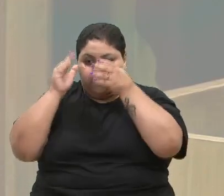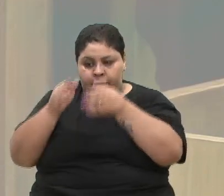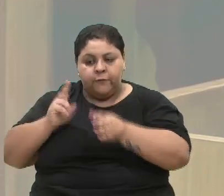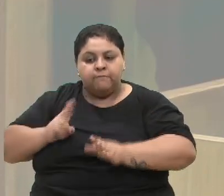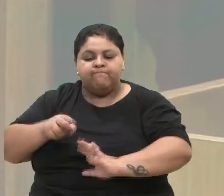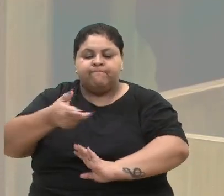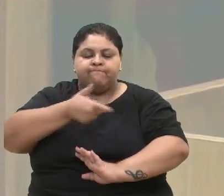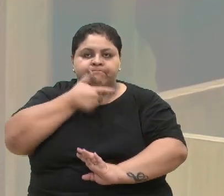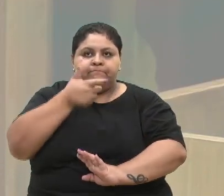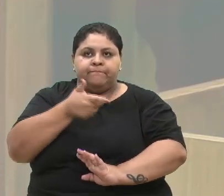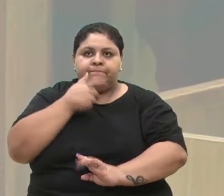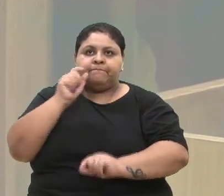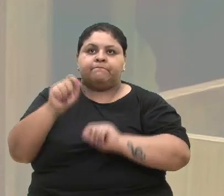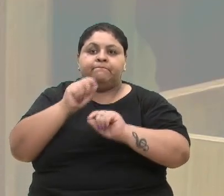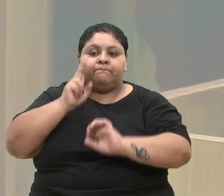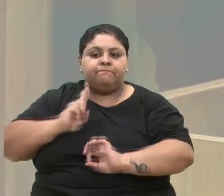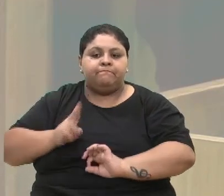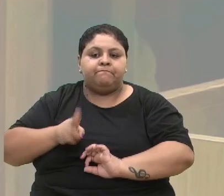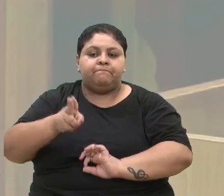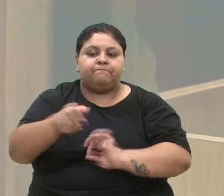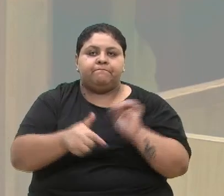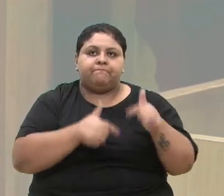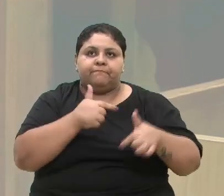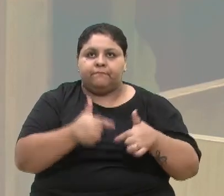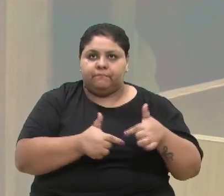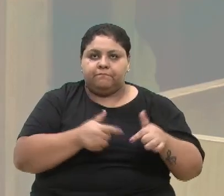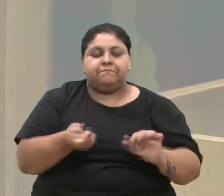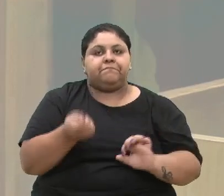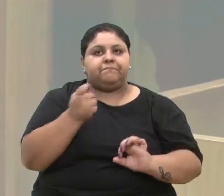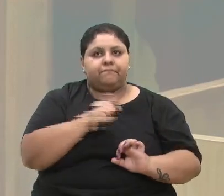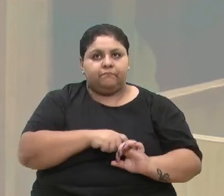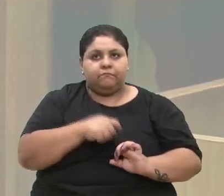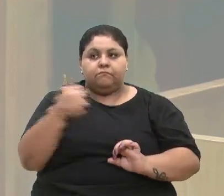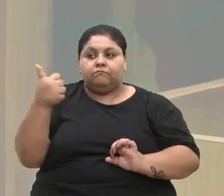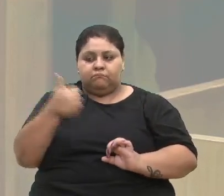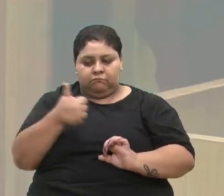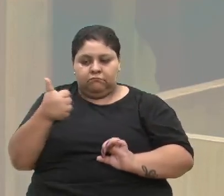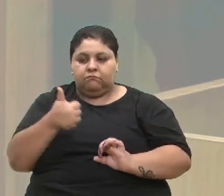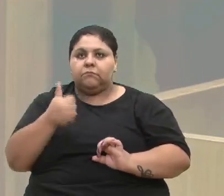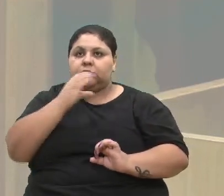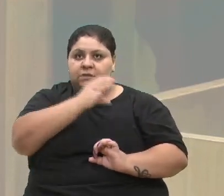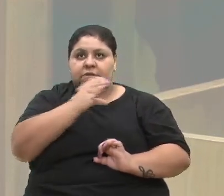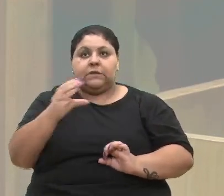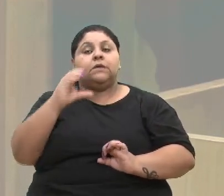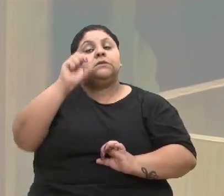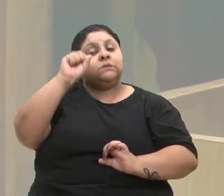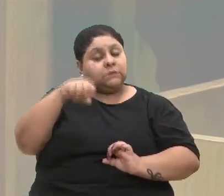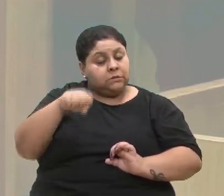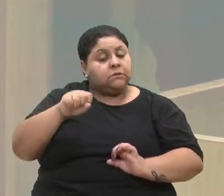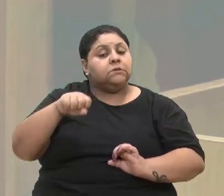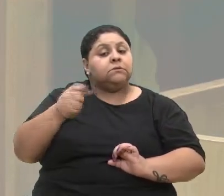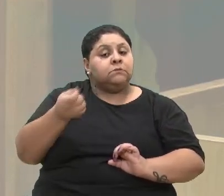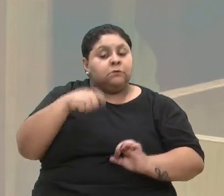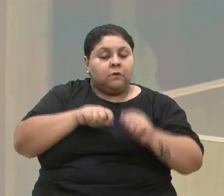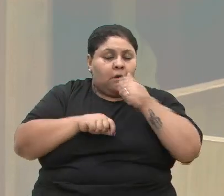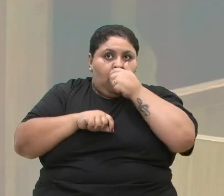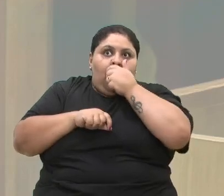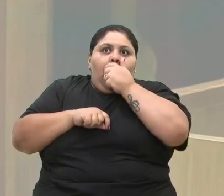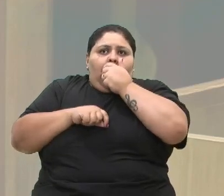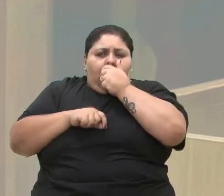falar sempre. Quem dá continuidade ao servidor? Precisa do primeiro escalão, CC? Sim, precisa. Ele vai